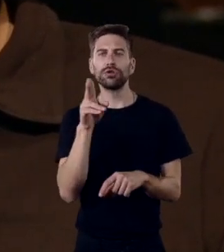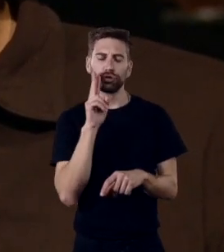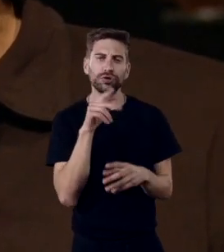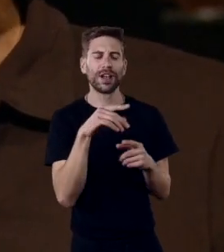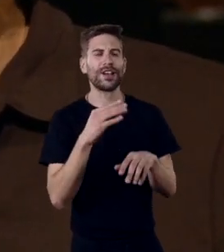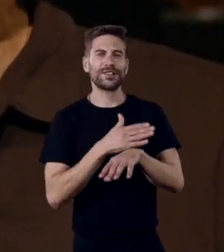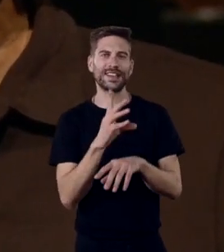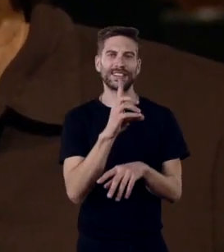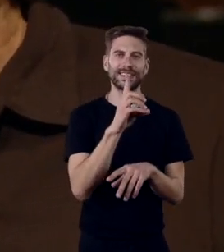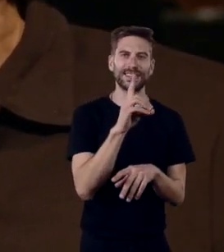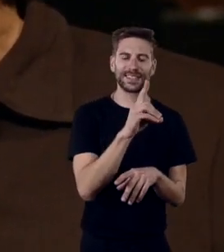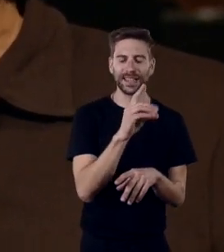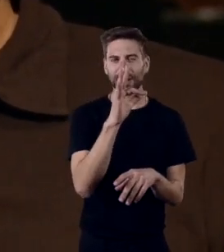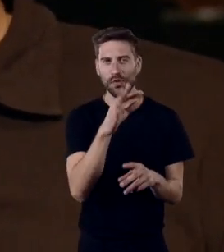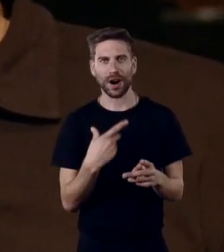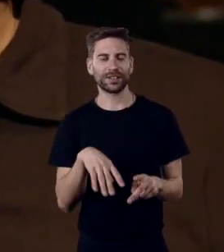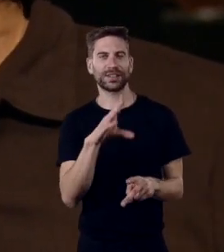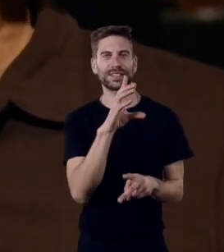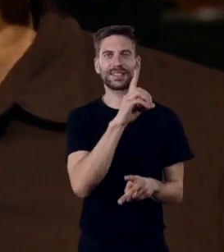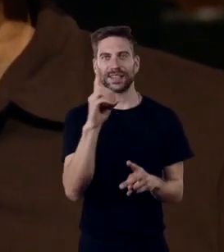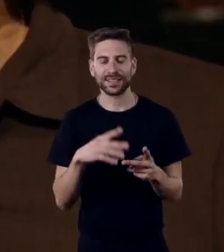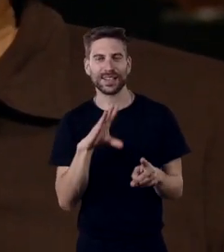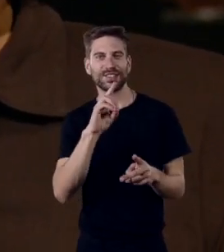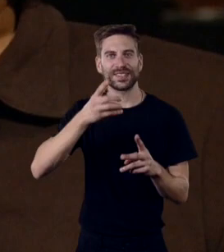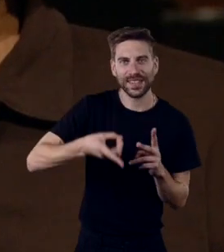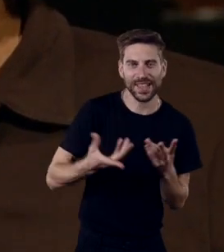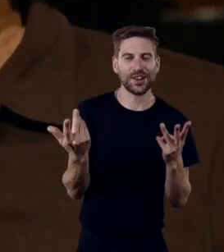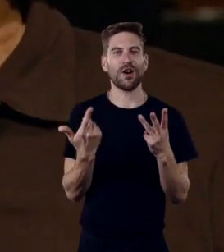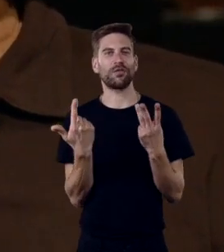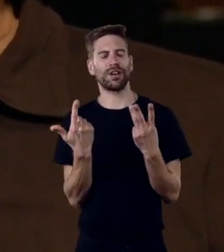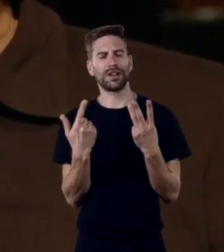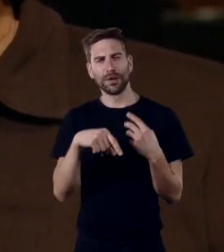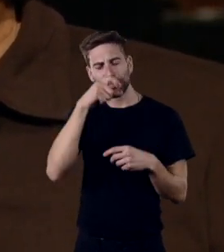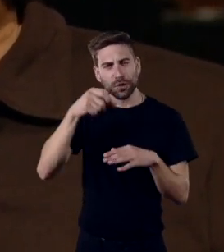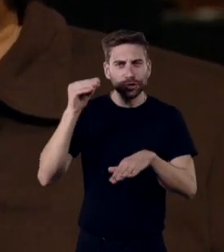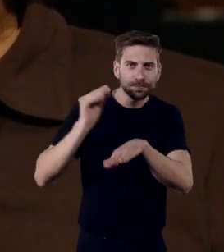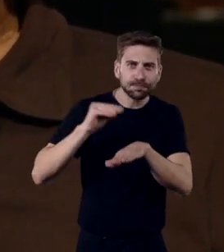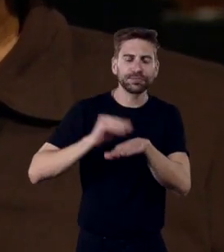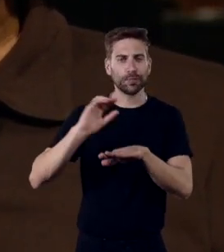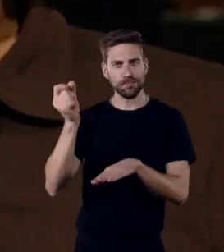era o ano 66 ou 69, fiz isto, fiz aquilo, e recebemos testemunhos muito